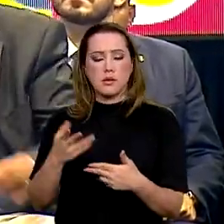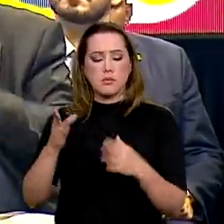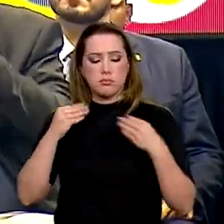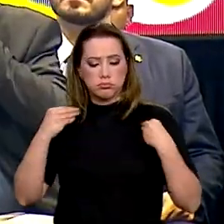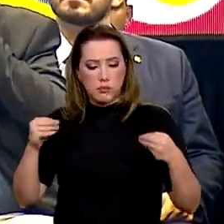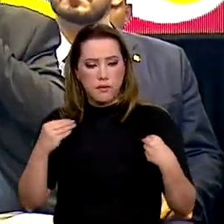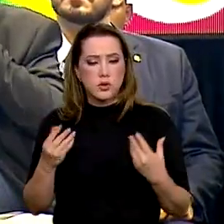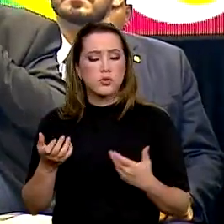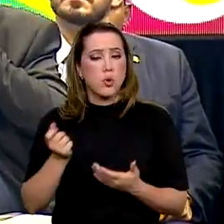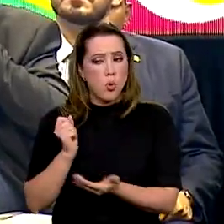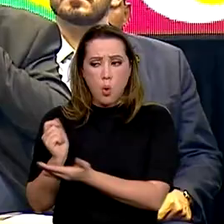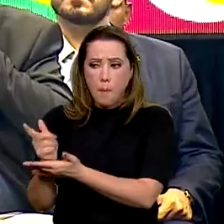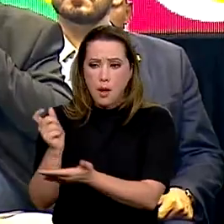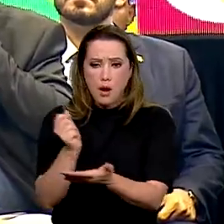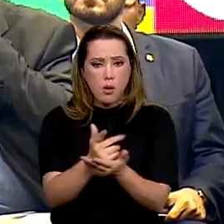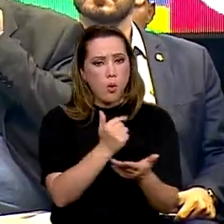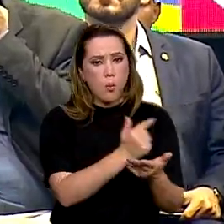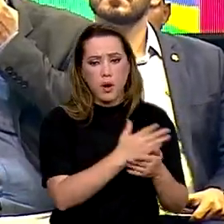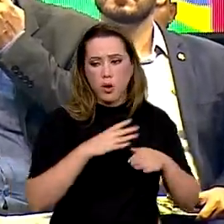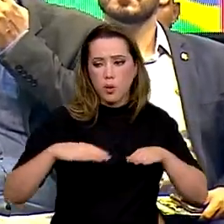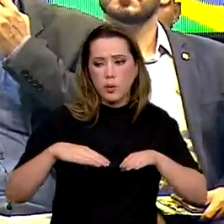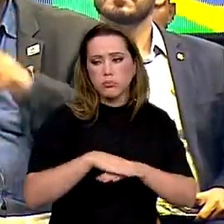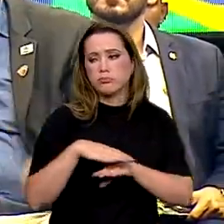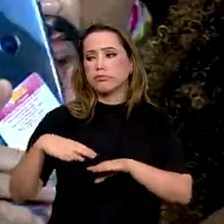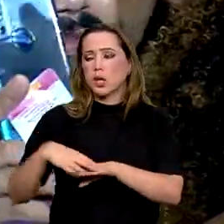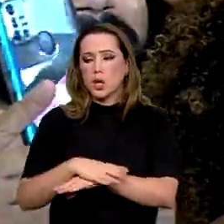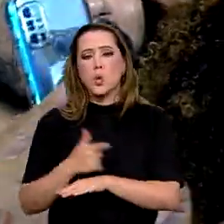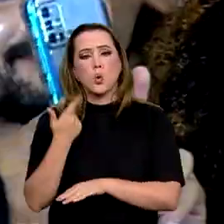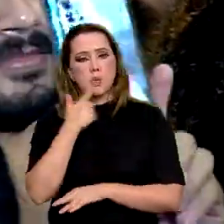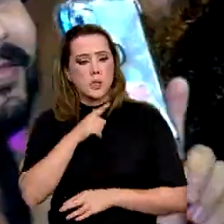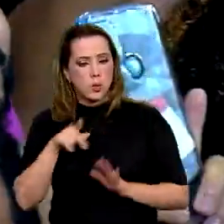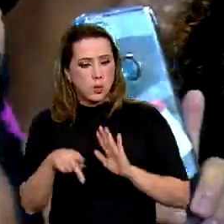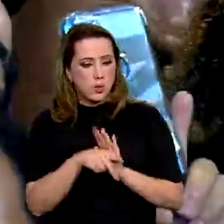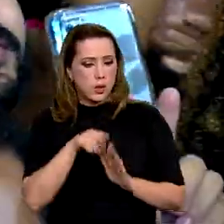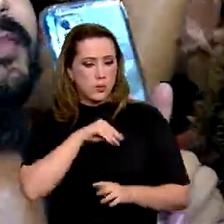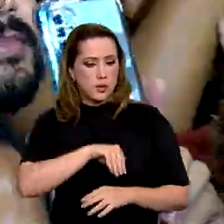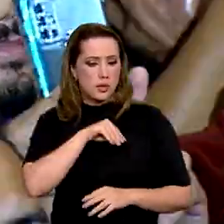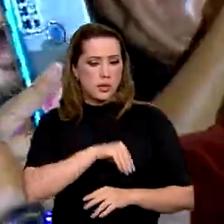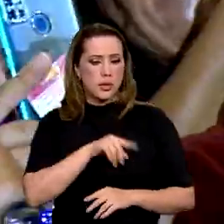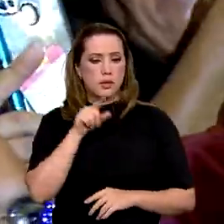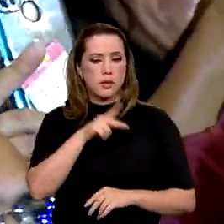vestir, o que quiser para calçar. É esse país que nós temos que construir.